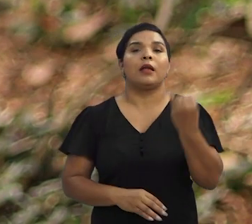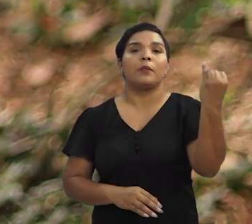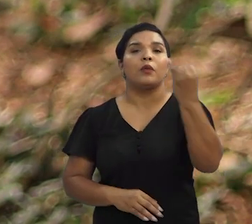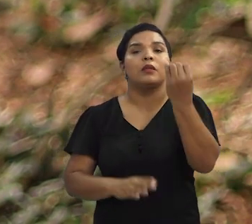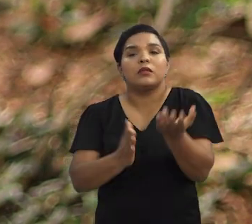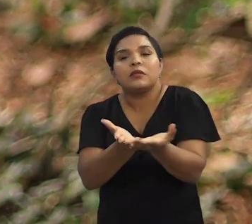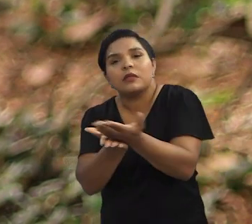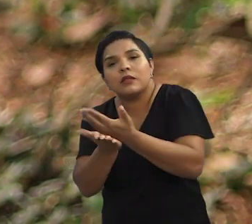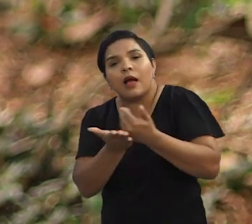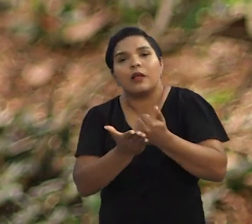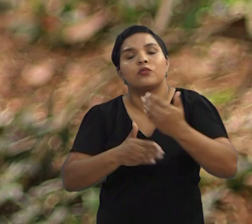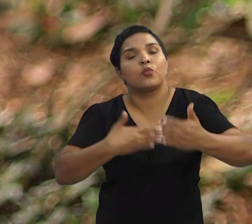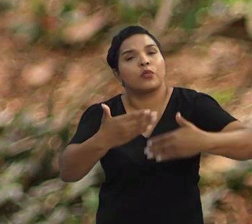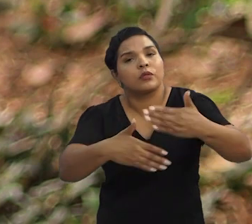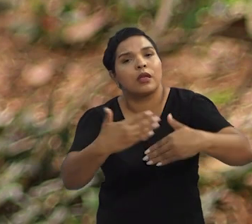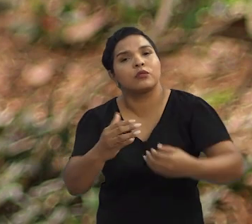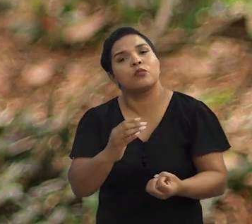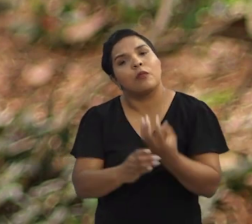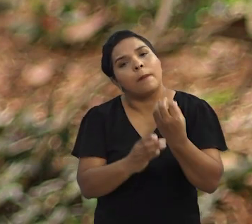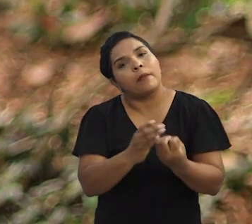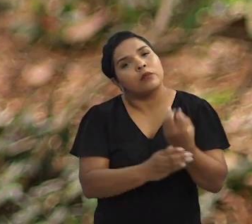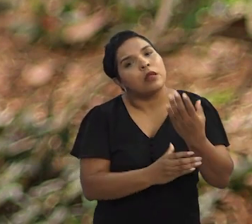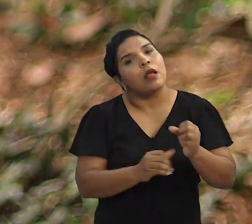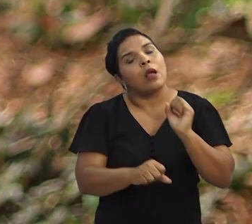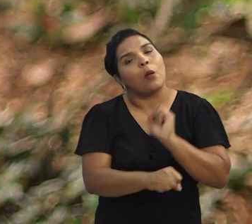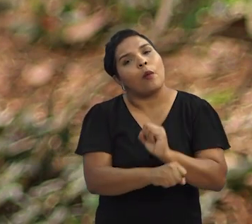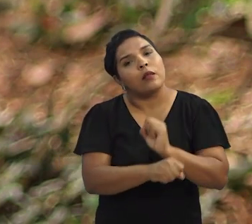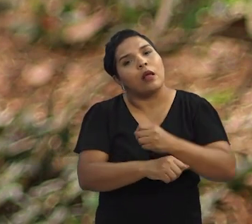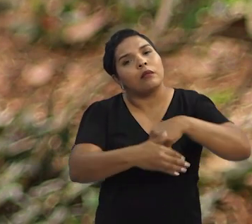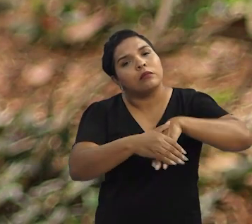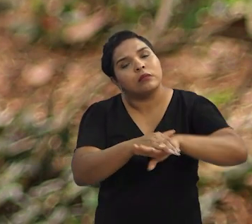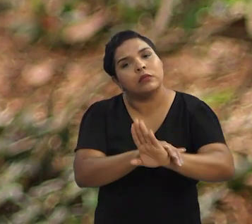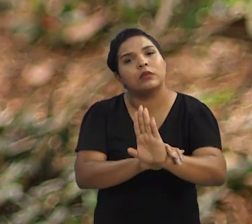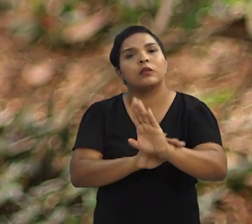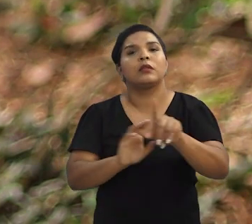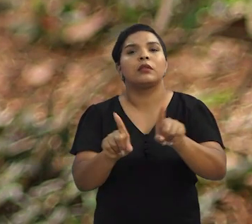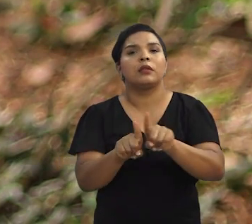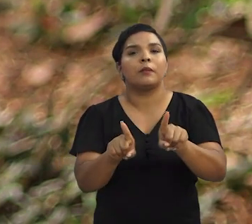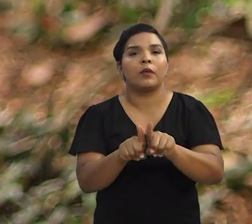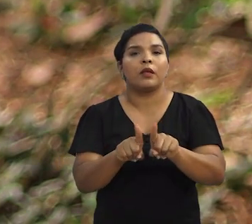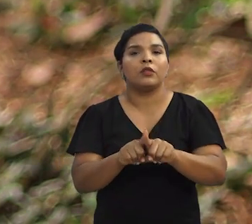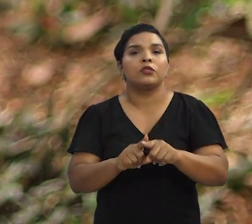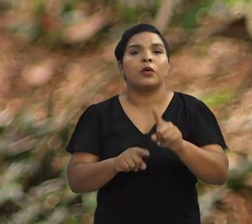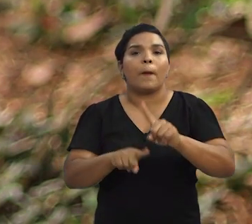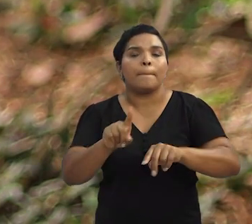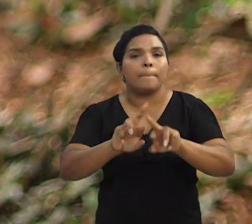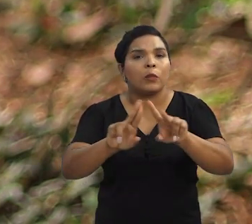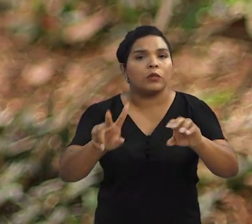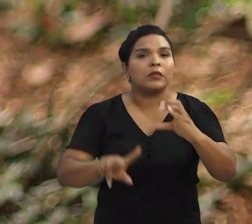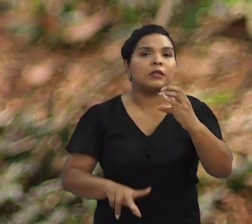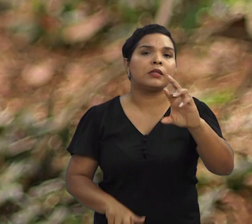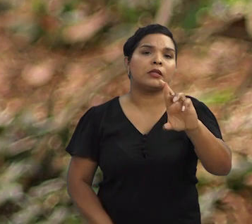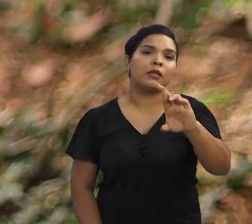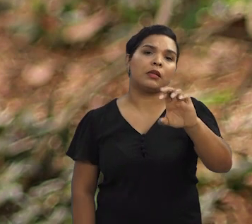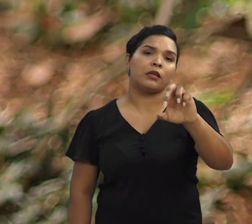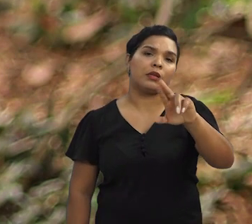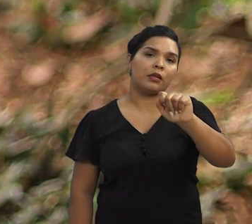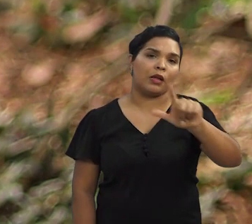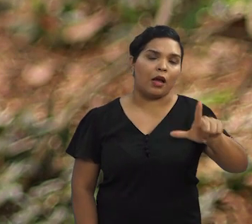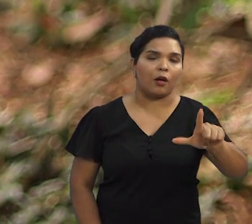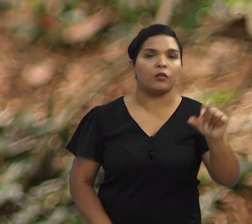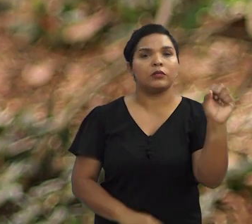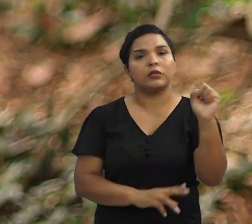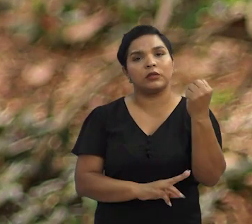importância do uso de dados nos processos de produção, armazenagem e comercialização de cereais que pesquisadores da Universidade